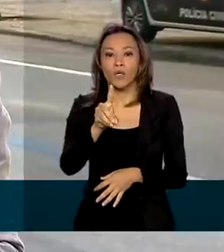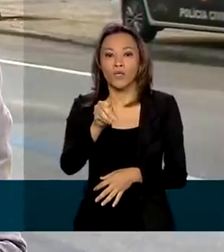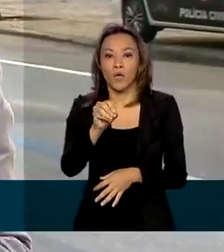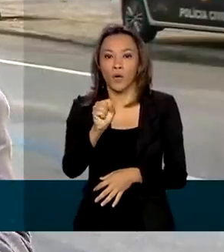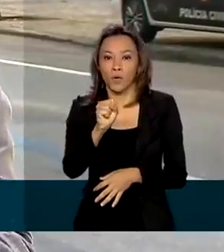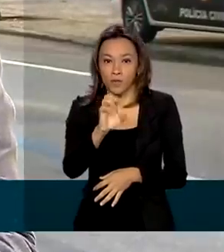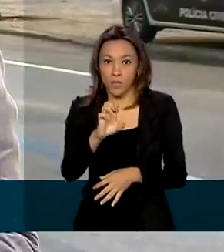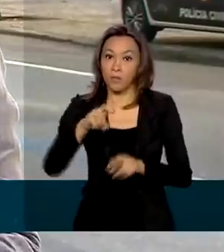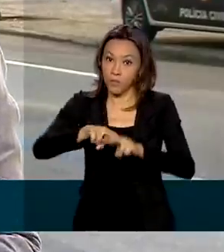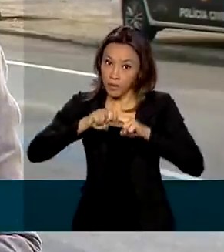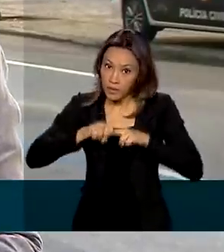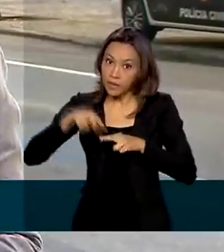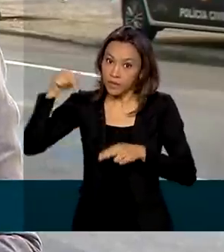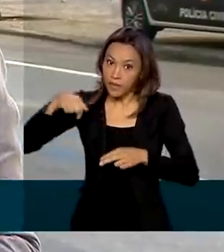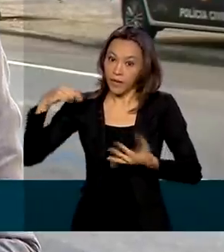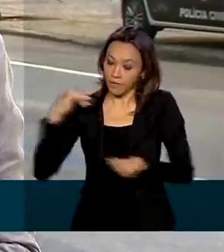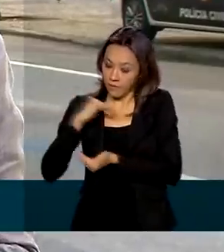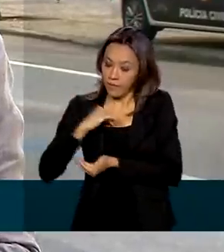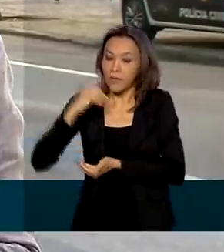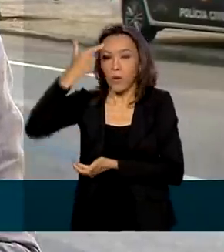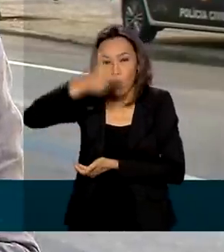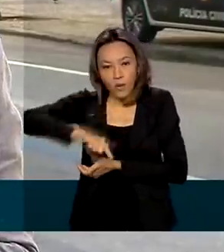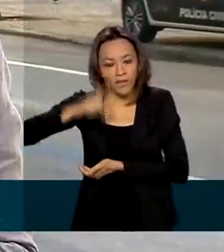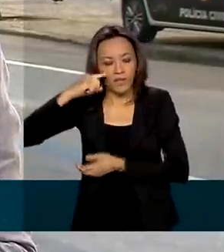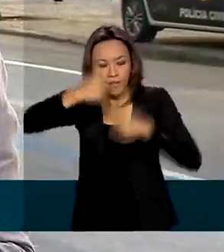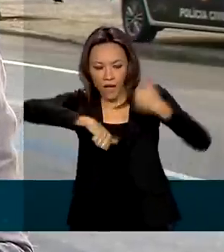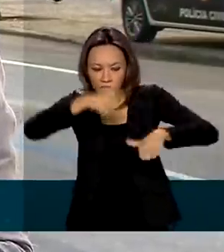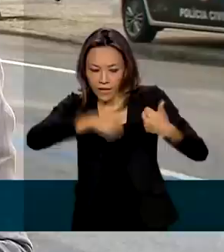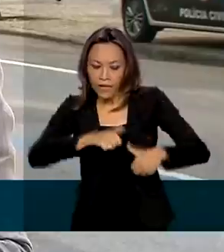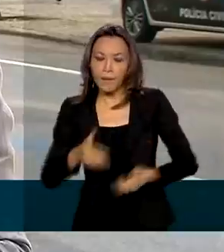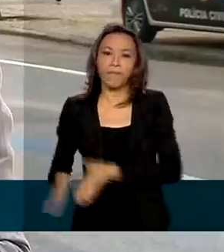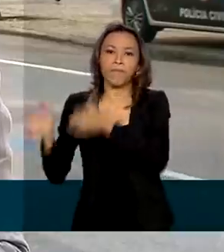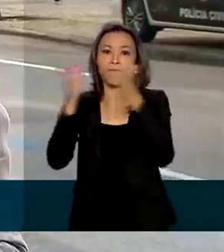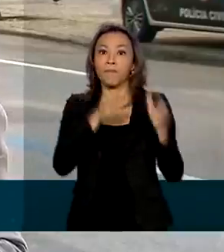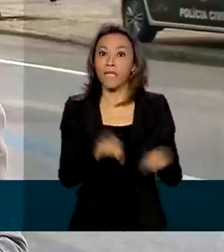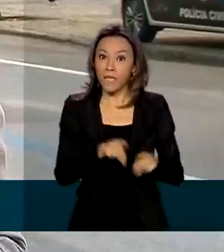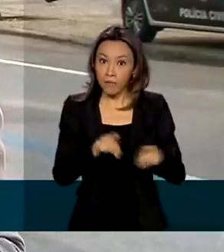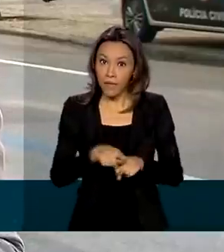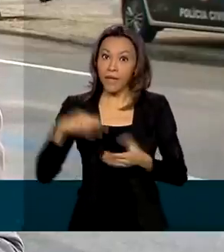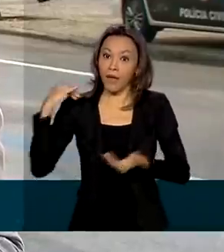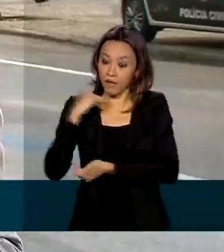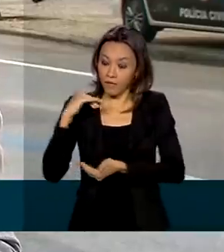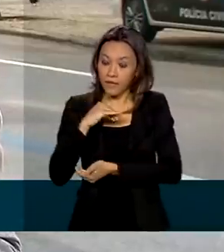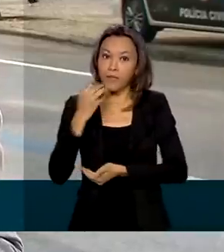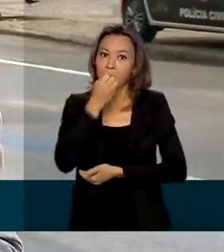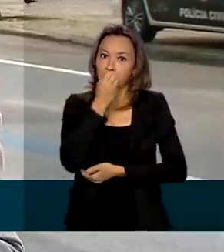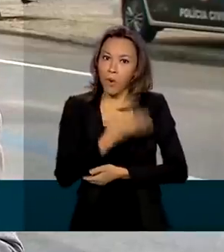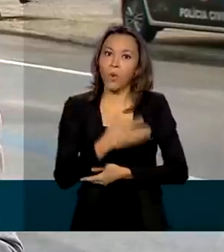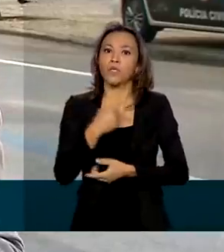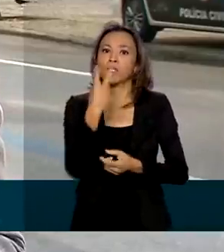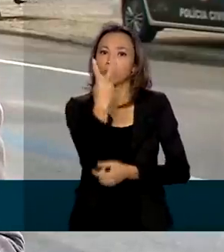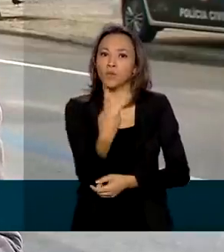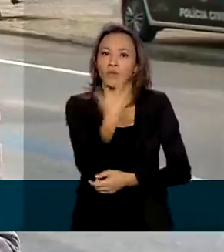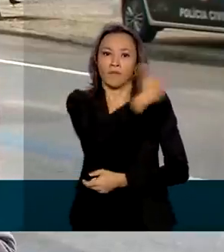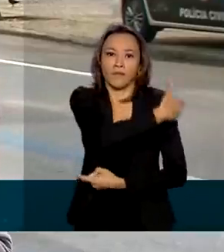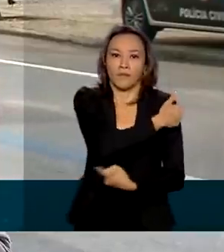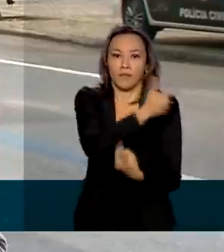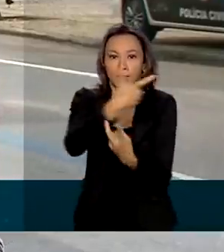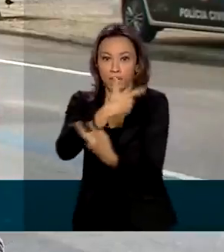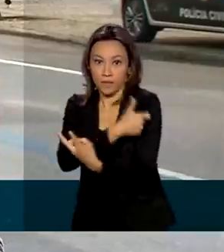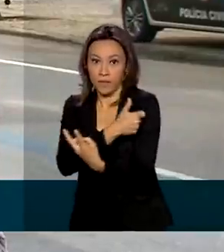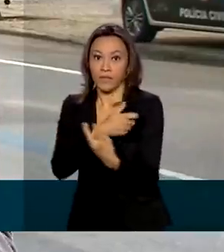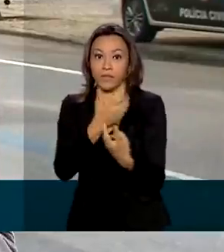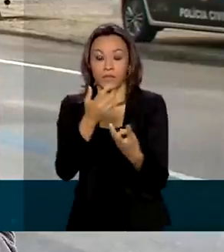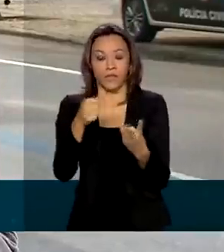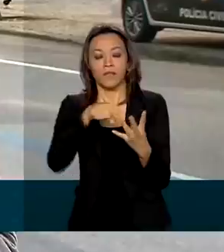análise. E a agência concedeu a certificação de boas práticas de fabricação das vacinas da Pfizer-BioNTech e da Janssen